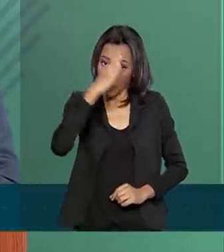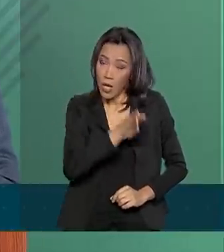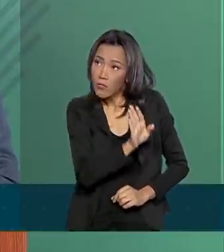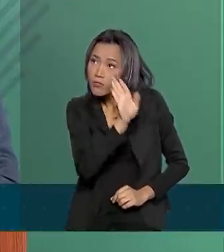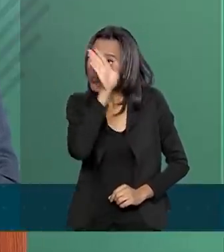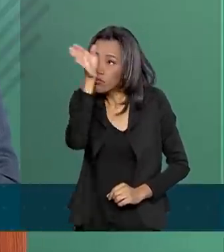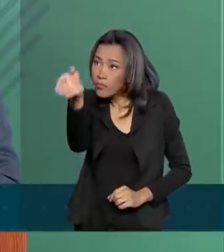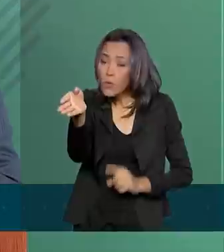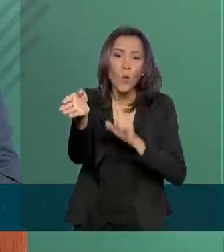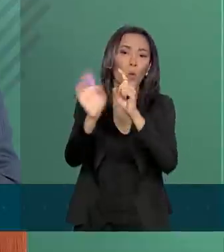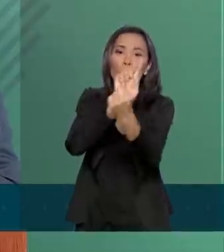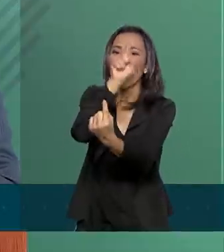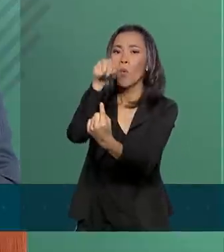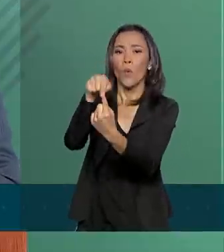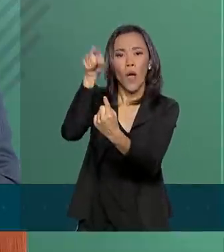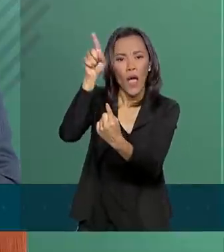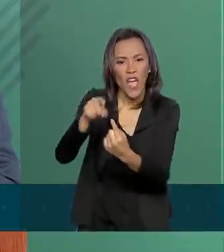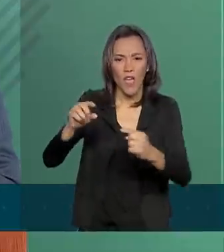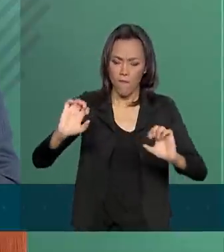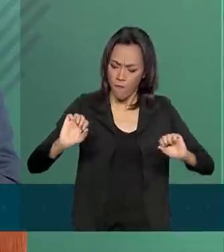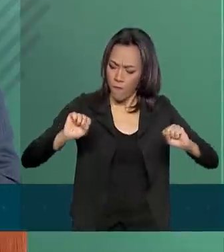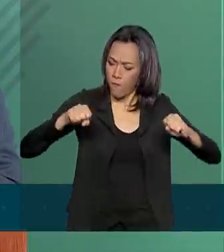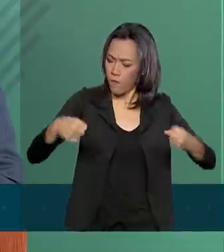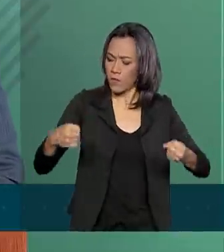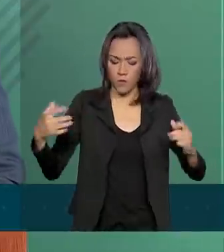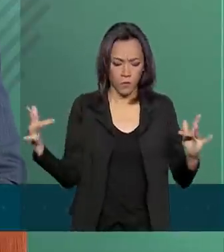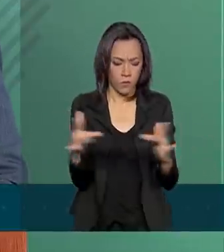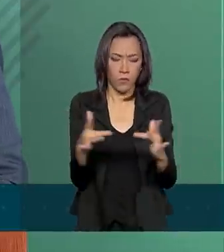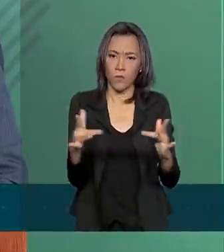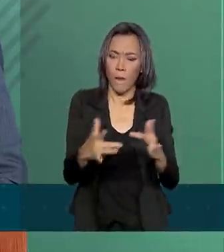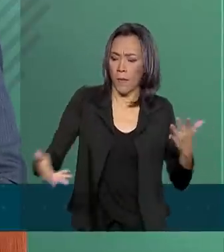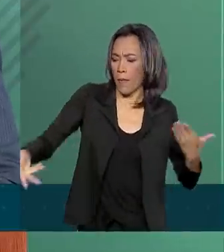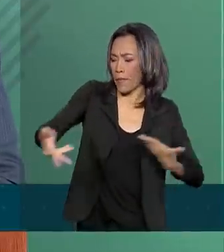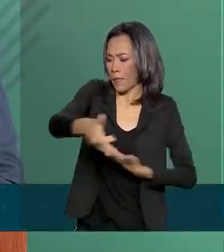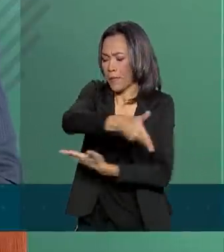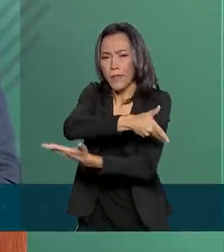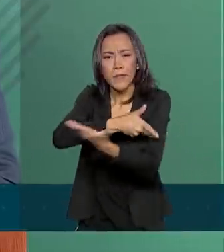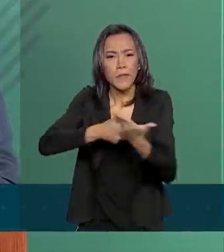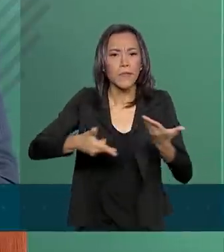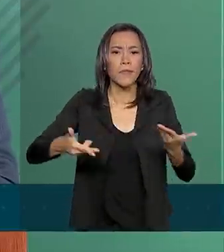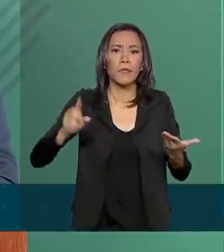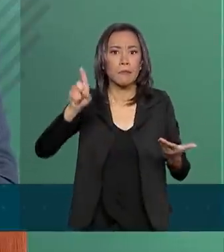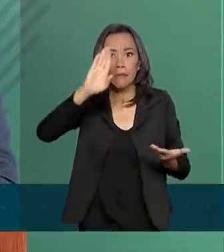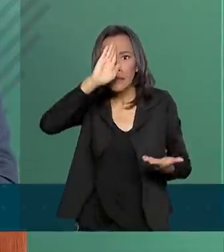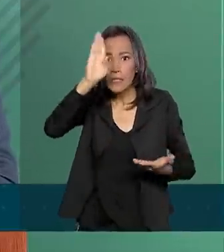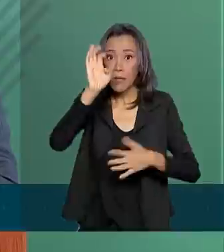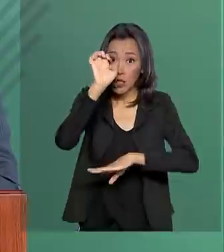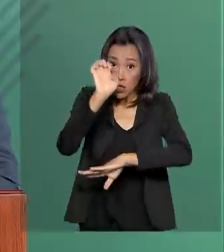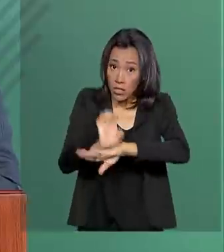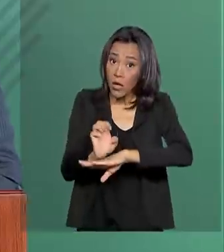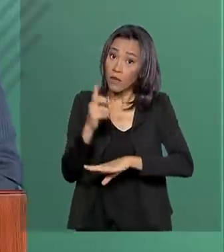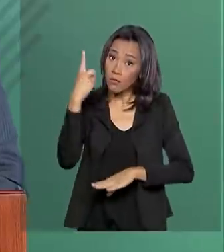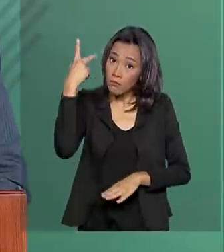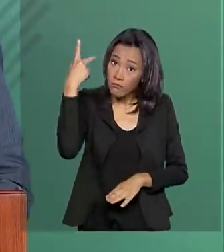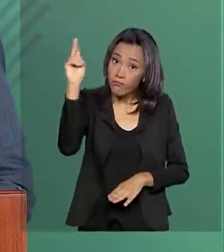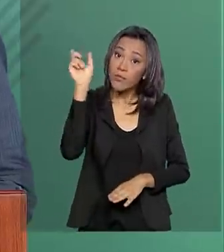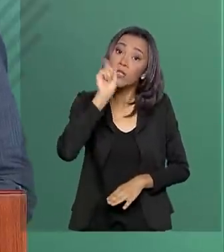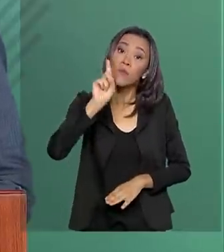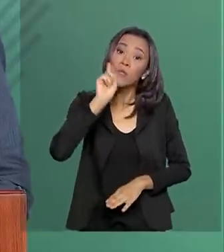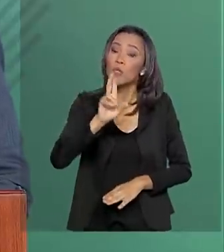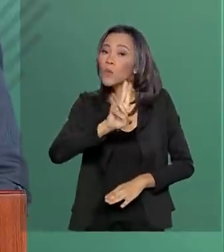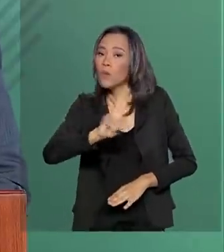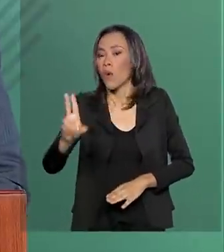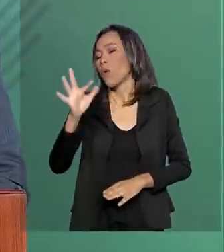reforçar os vínculos com um dos principais estados americanos que